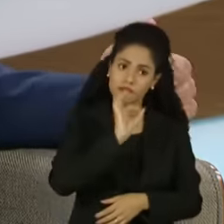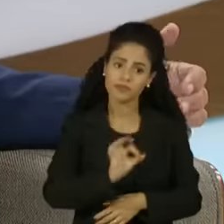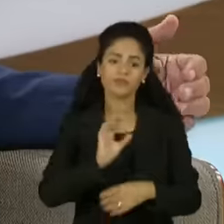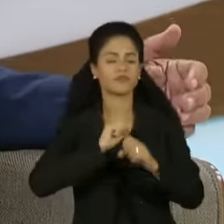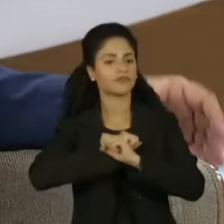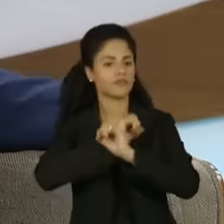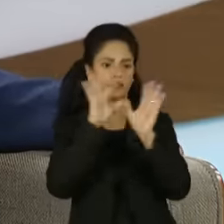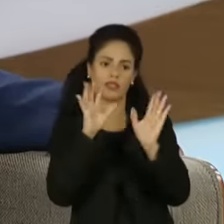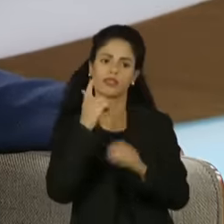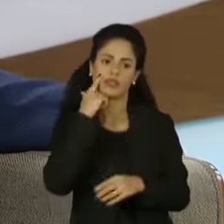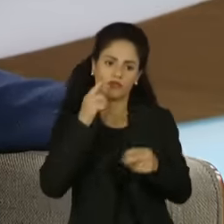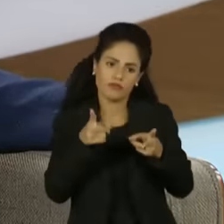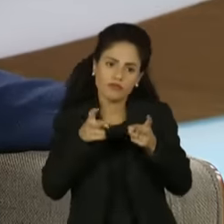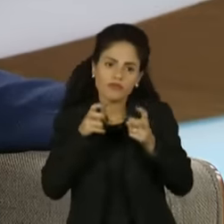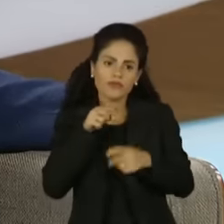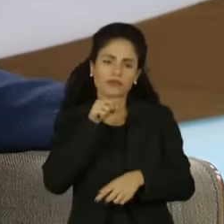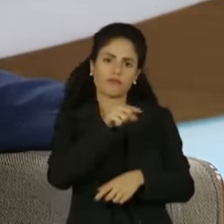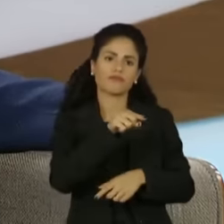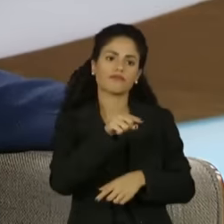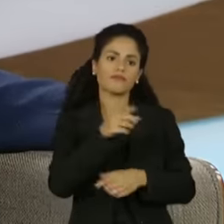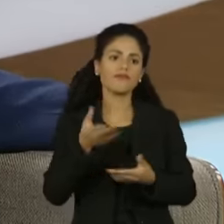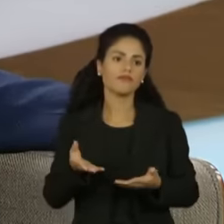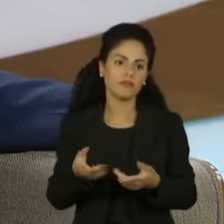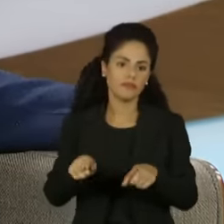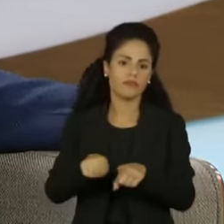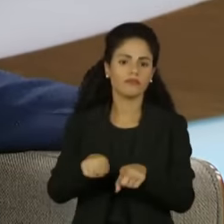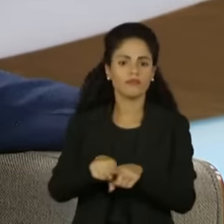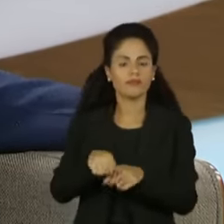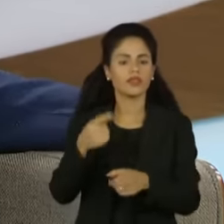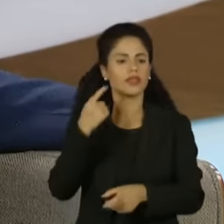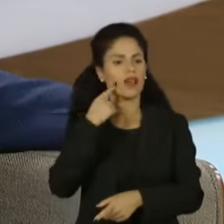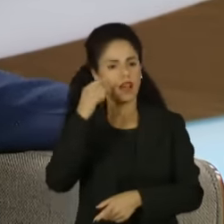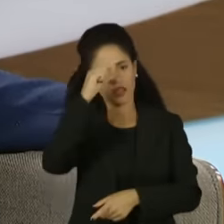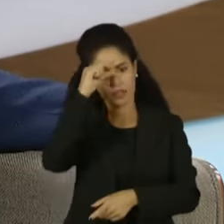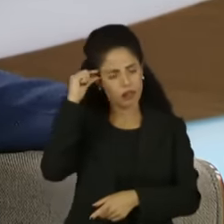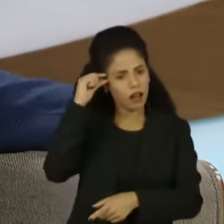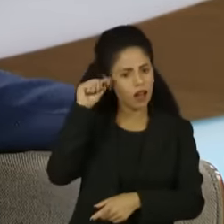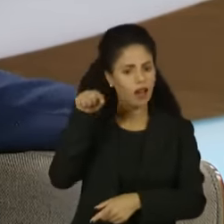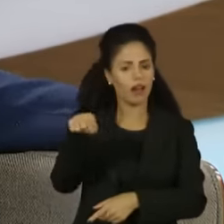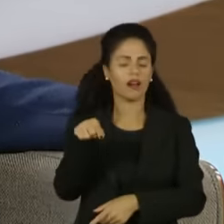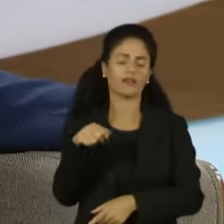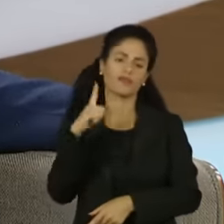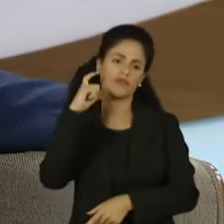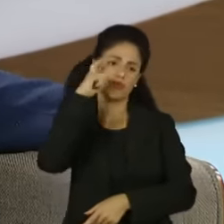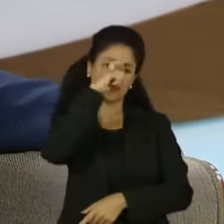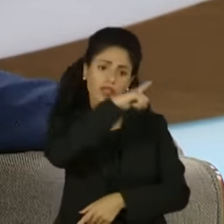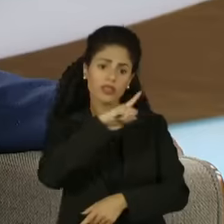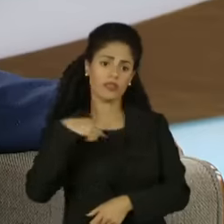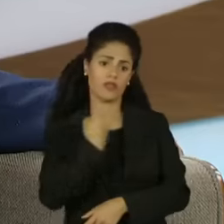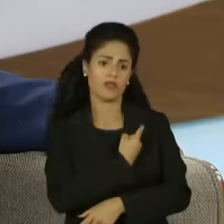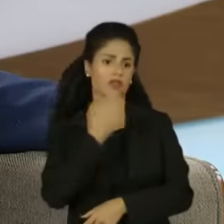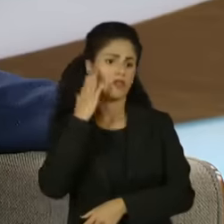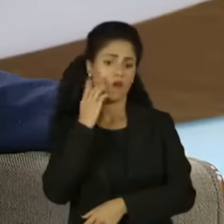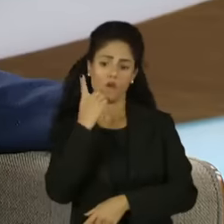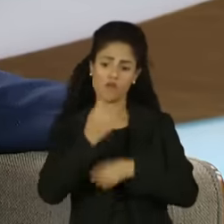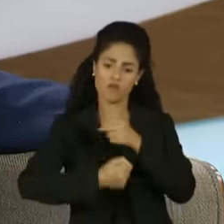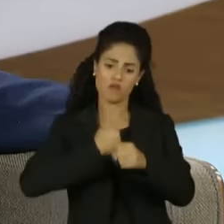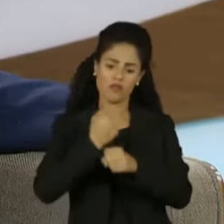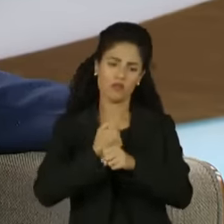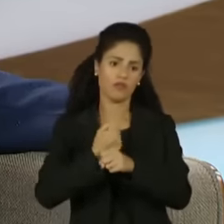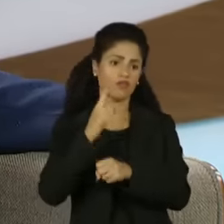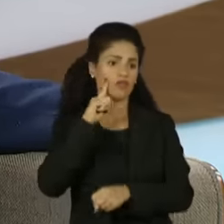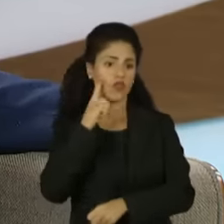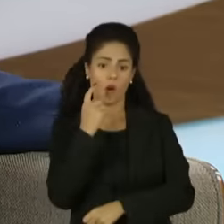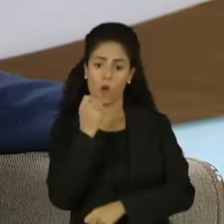Claramente, que aconteceu do Carlos Jordi para cá é uma pesca probatória. Nós já estamos há mais de um ano do dia 8 de